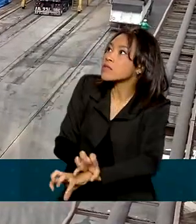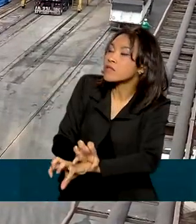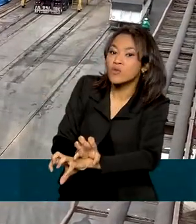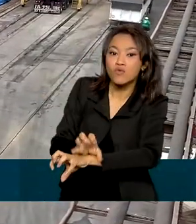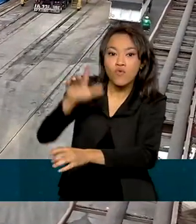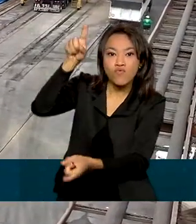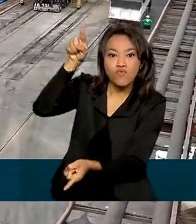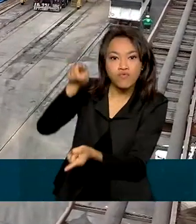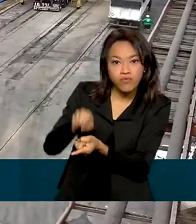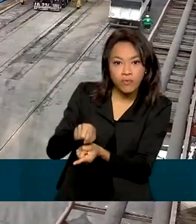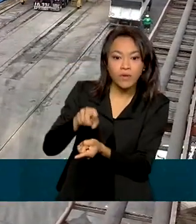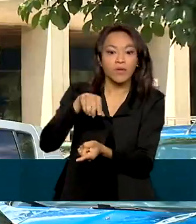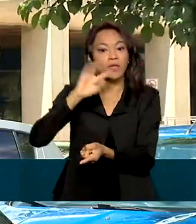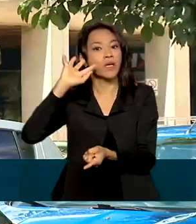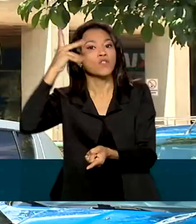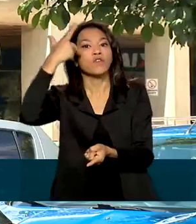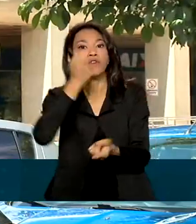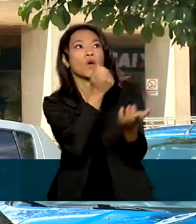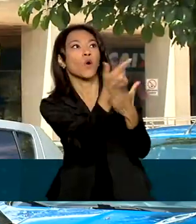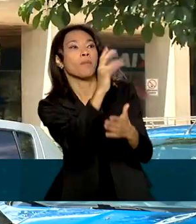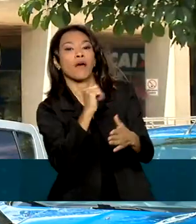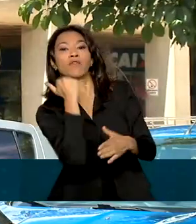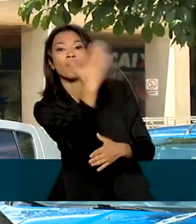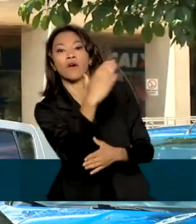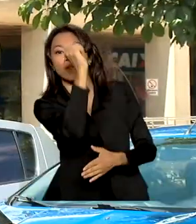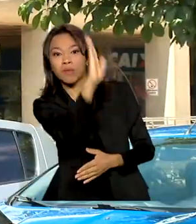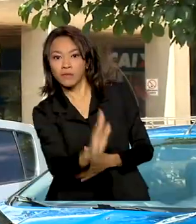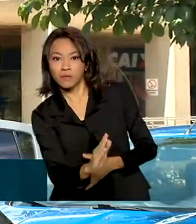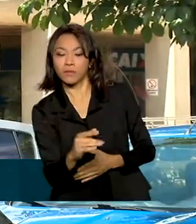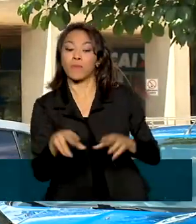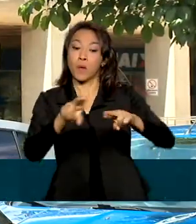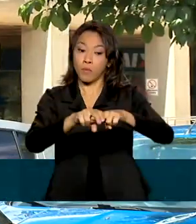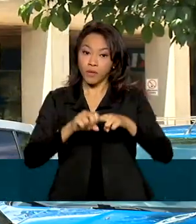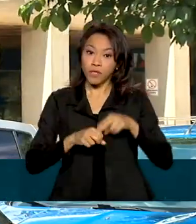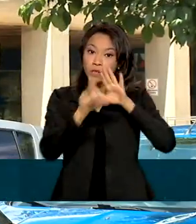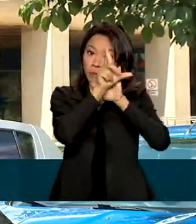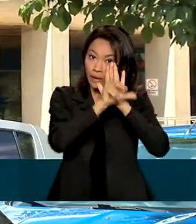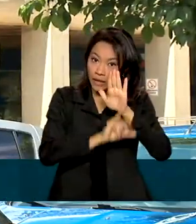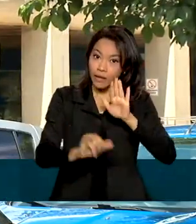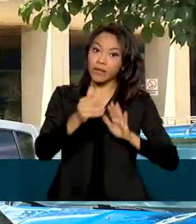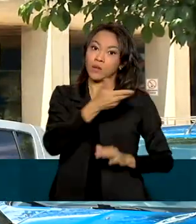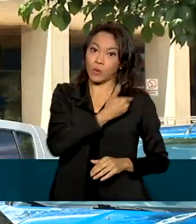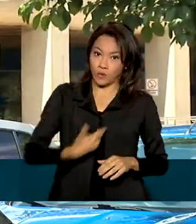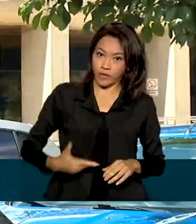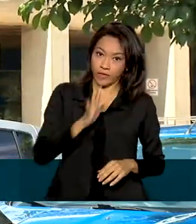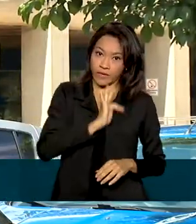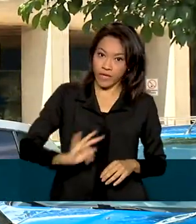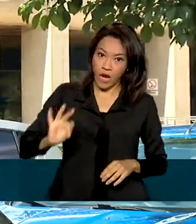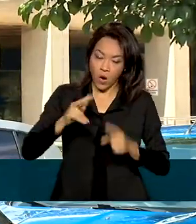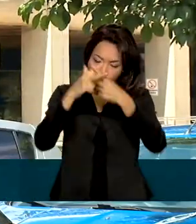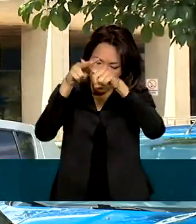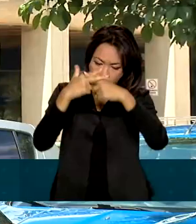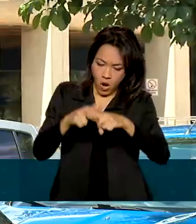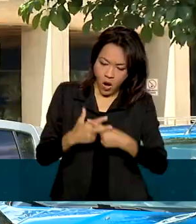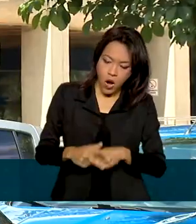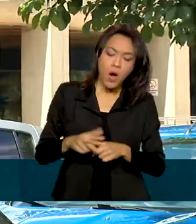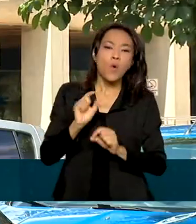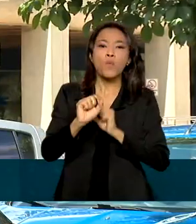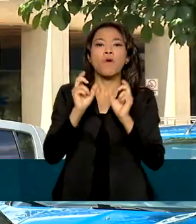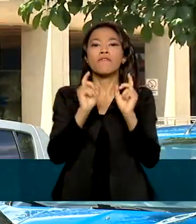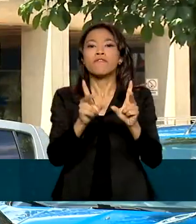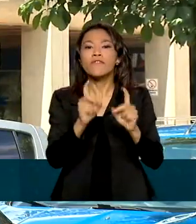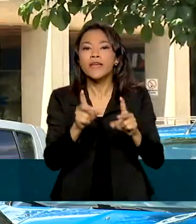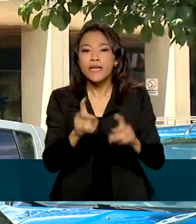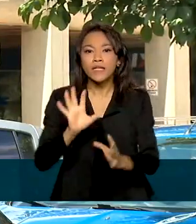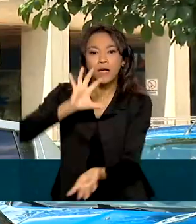foi importar. Por isso, por meio de uma lei, o governo federal reformulou o programa Venda em Balcão